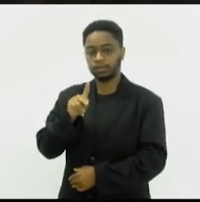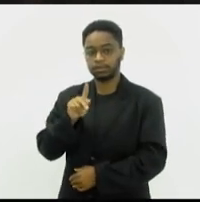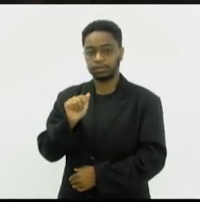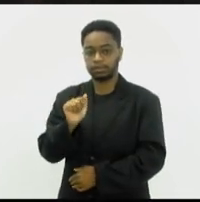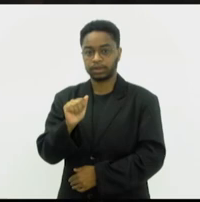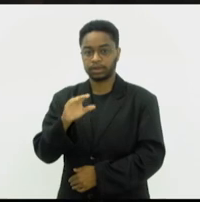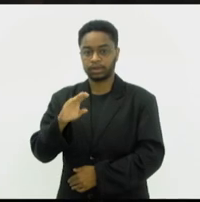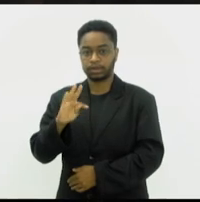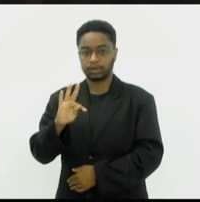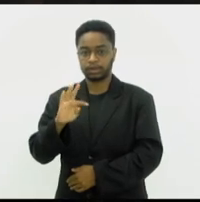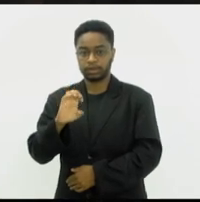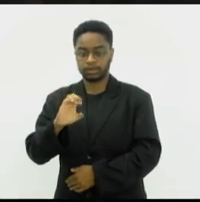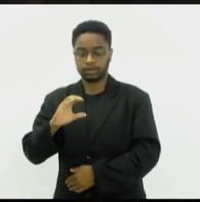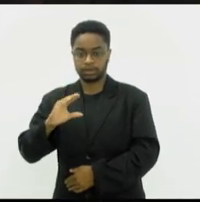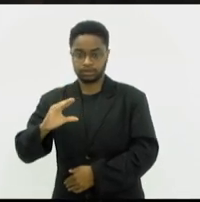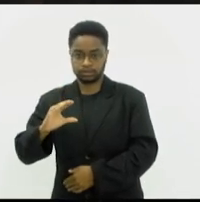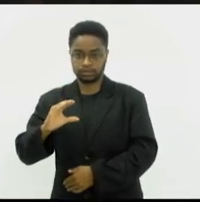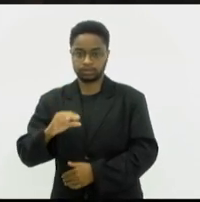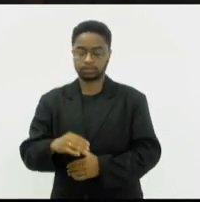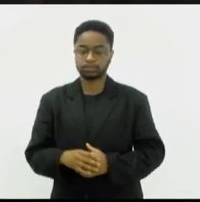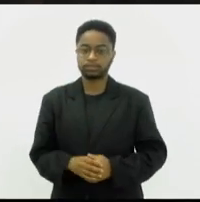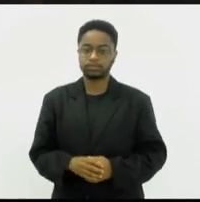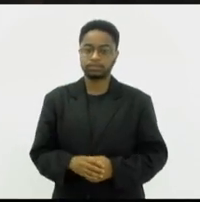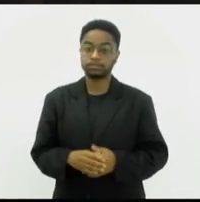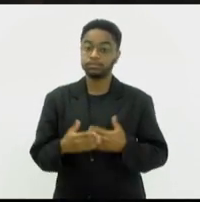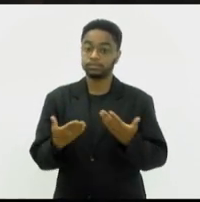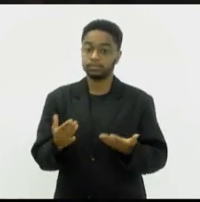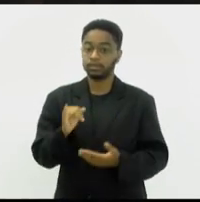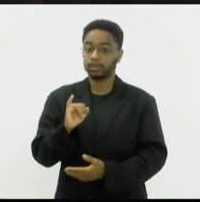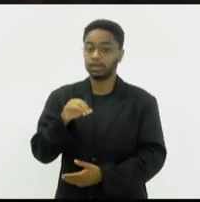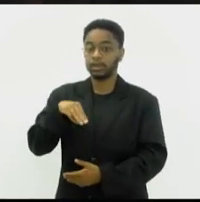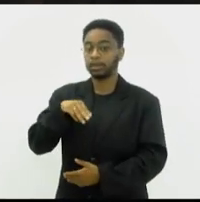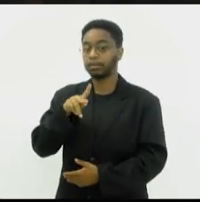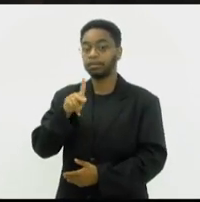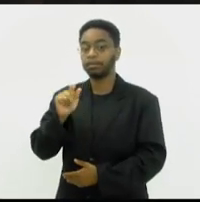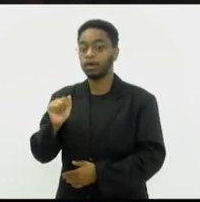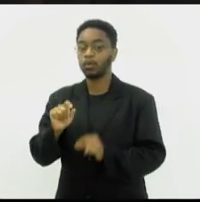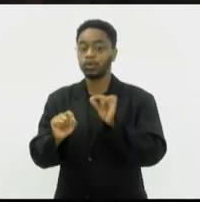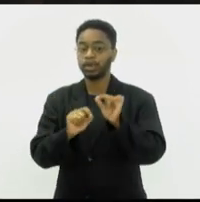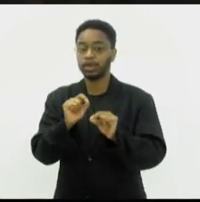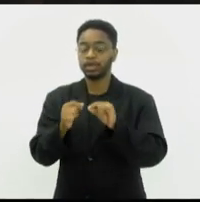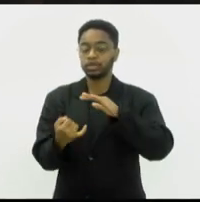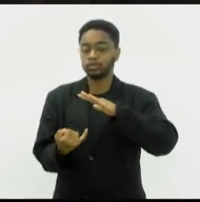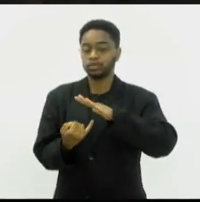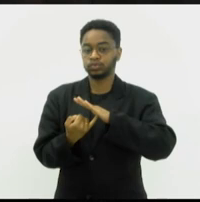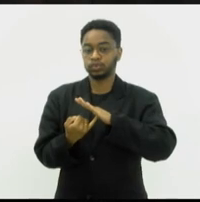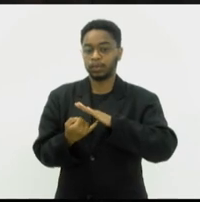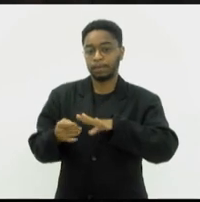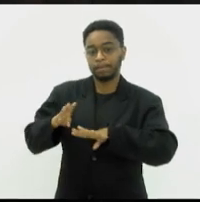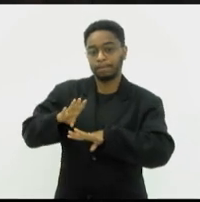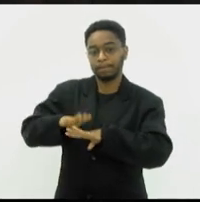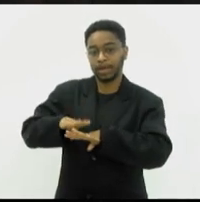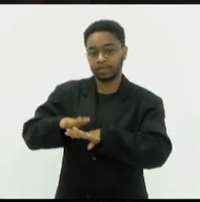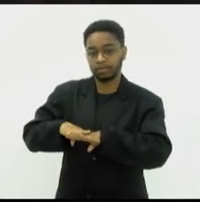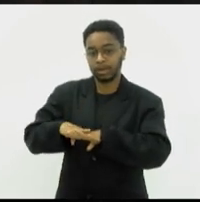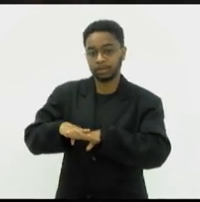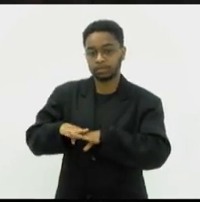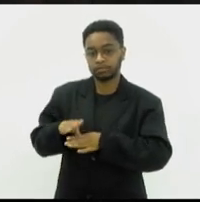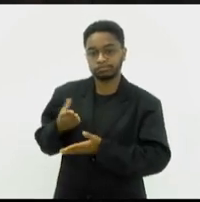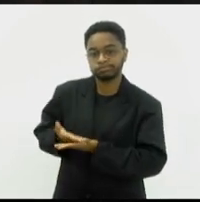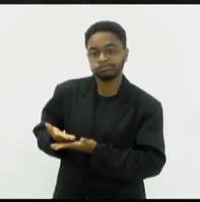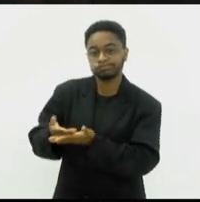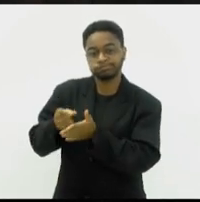IMPA já é o nosso tradicional instituto de matemática pura e aplicada